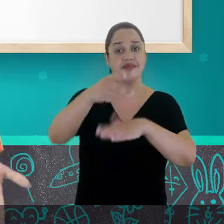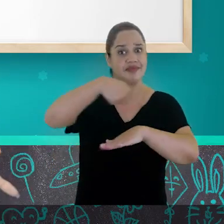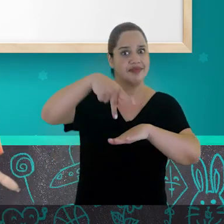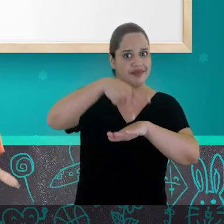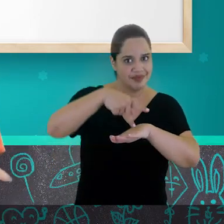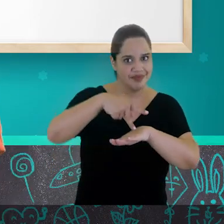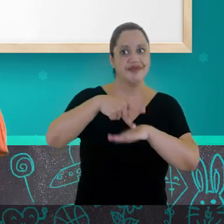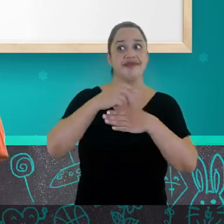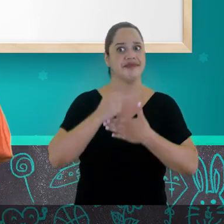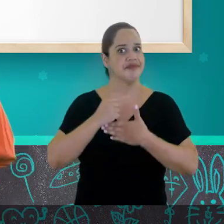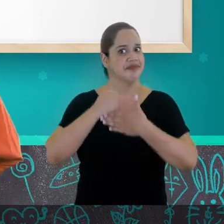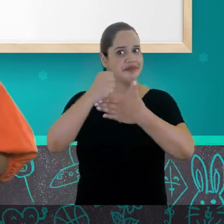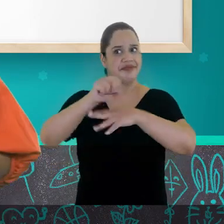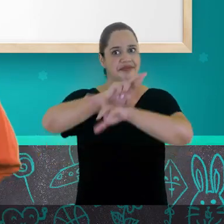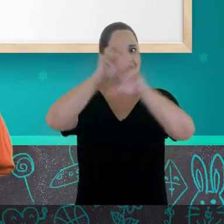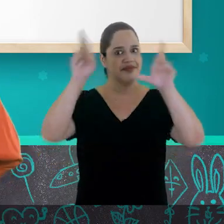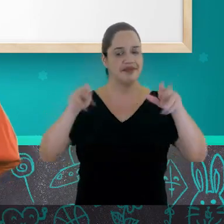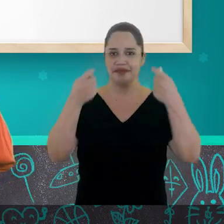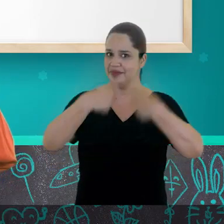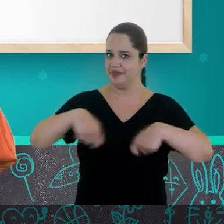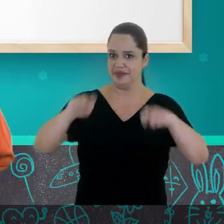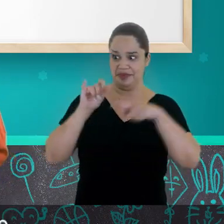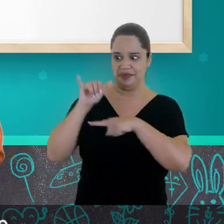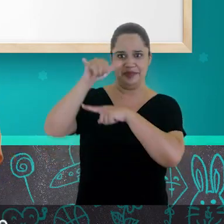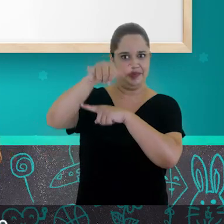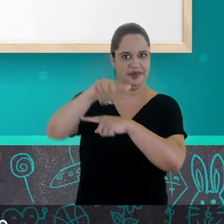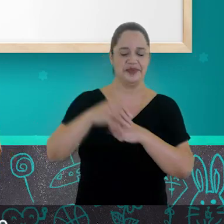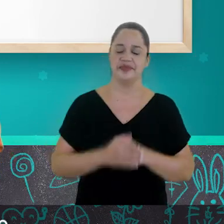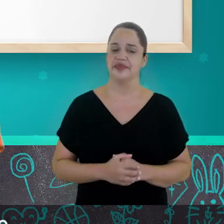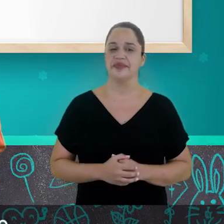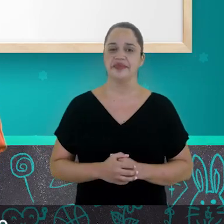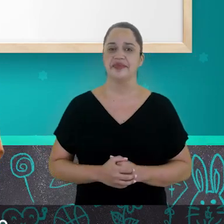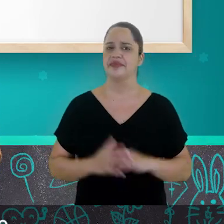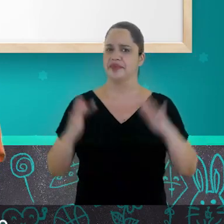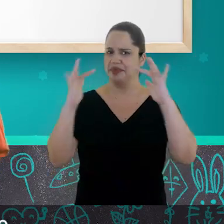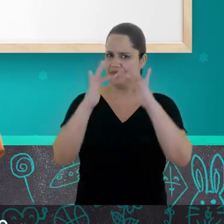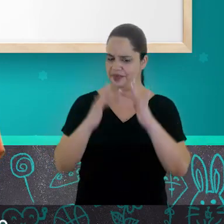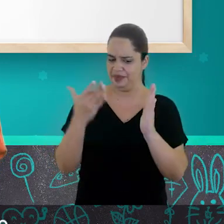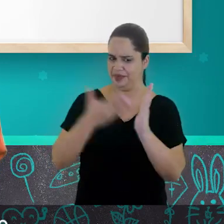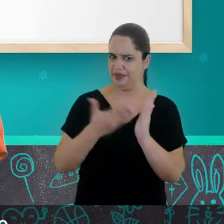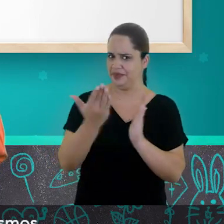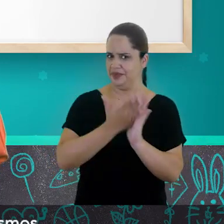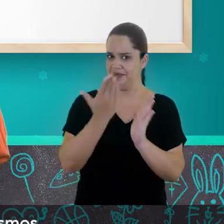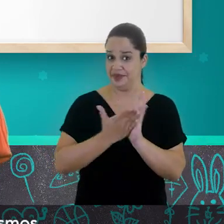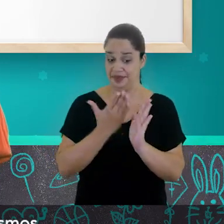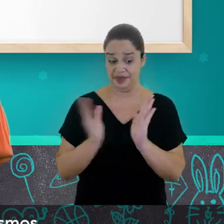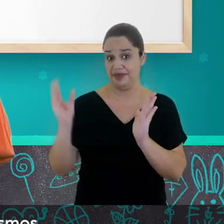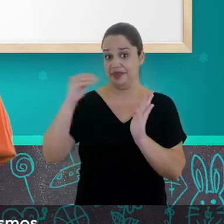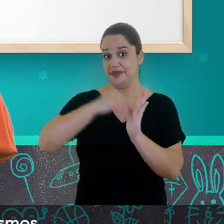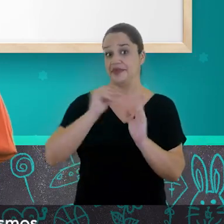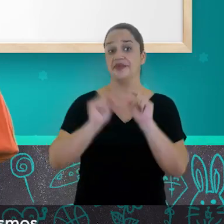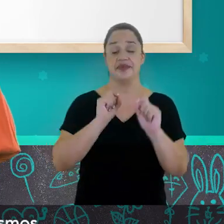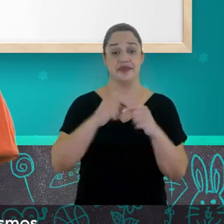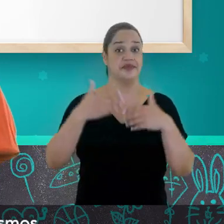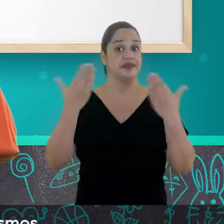outros países sem sairmos do lugar. Quando entramos em contato com um livro, colocamos nele também um